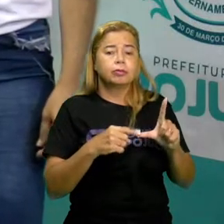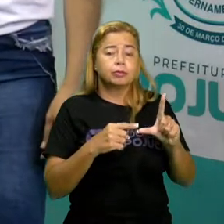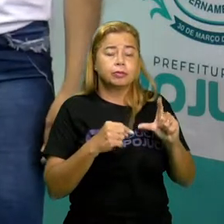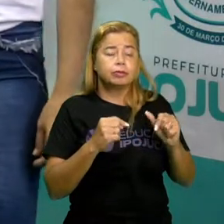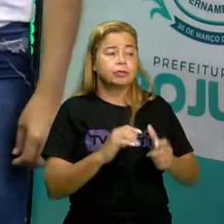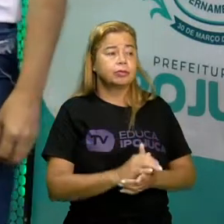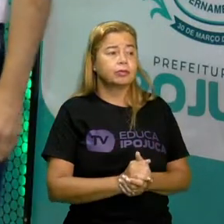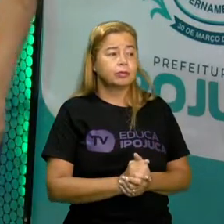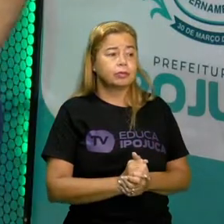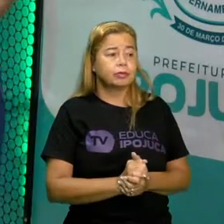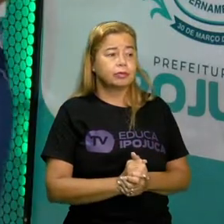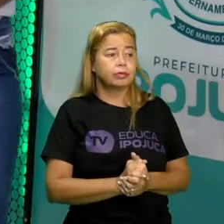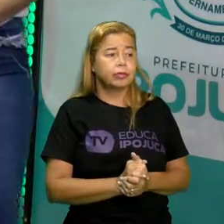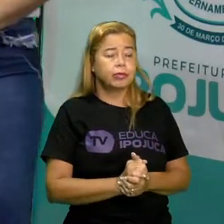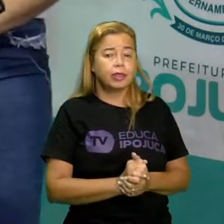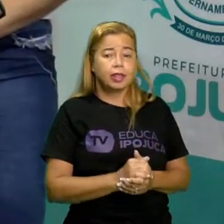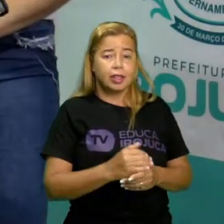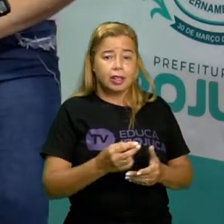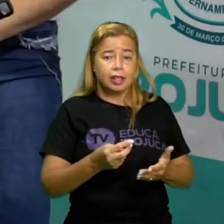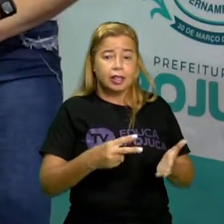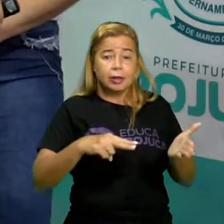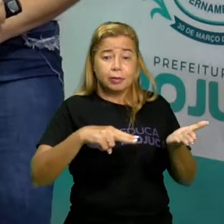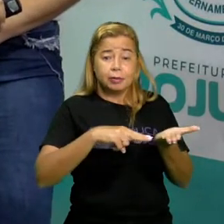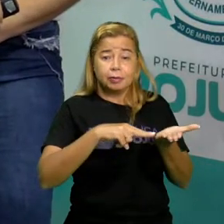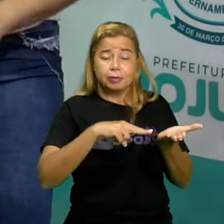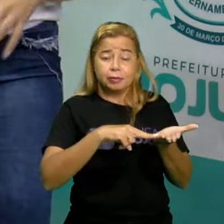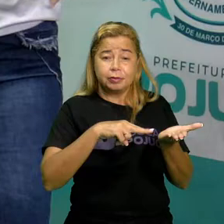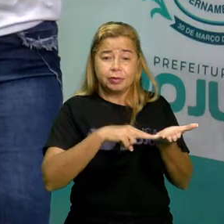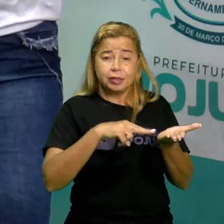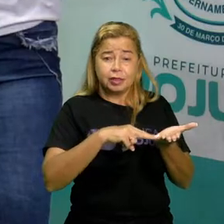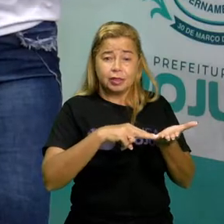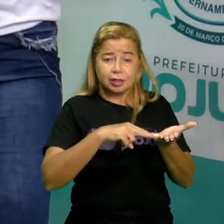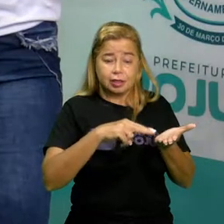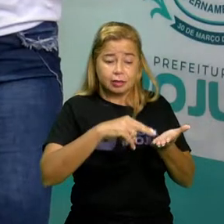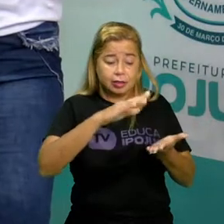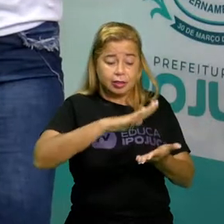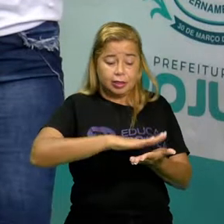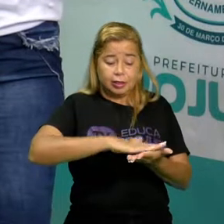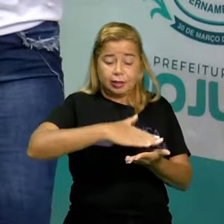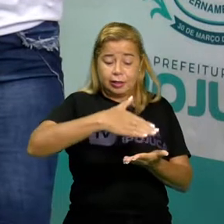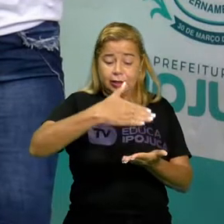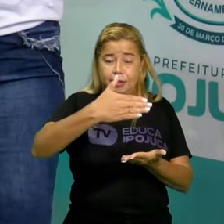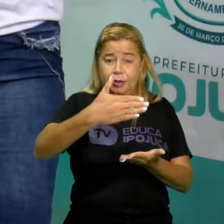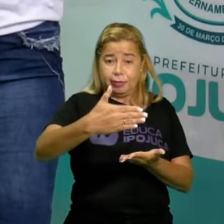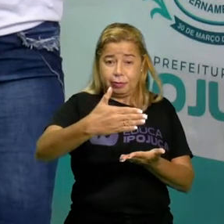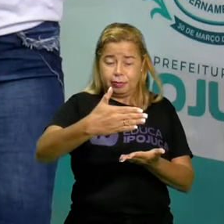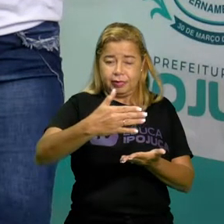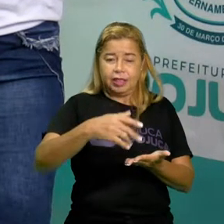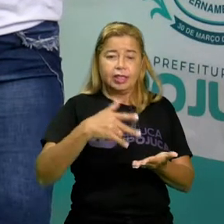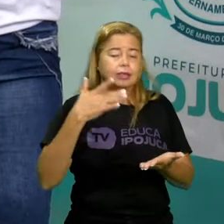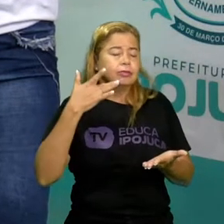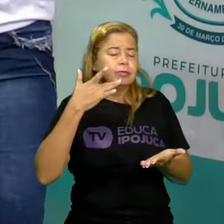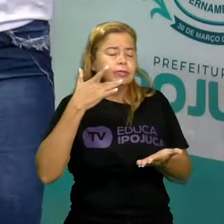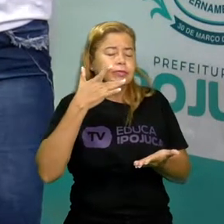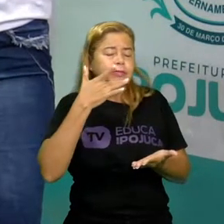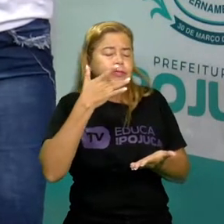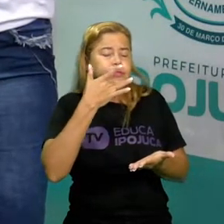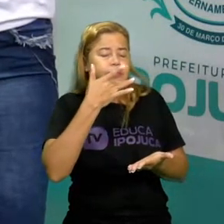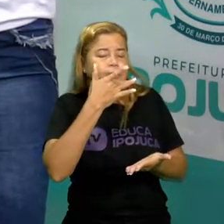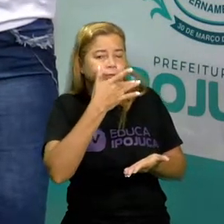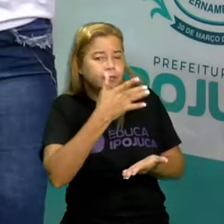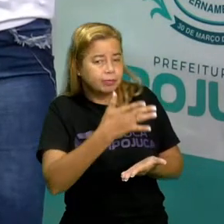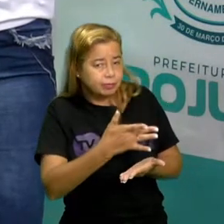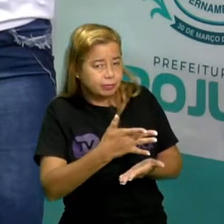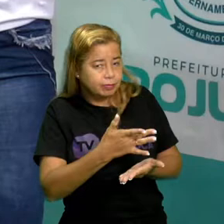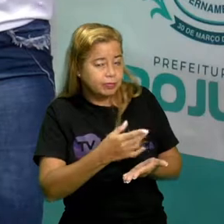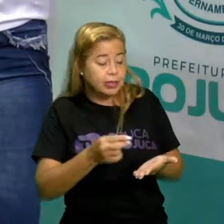Sabe? Até na caixa da pizza. Isso mesmo, quando a mamãe comendo aquela pizza, que é uma delícia, né? E antes que